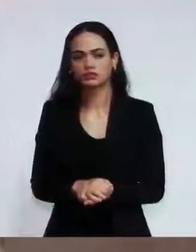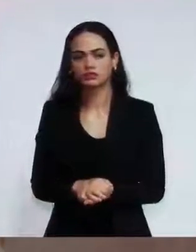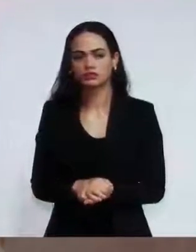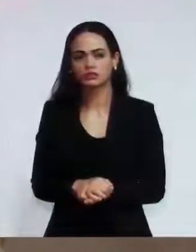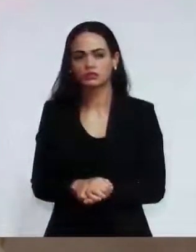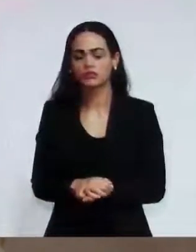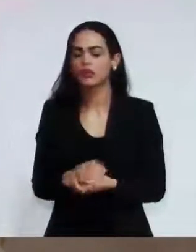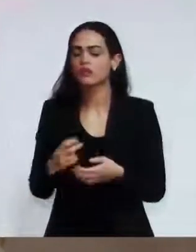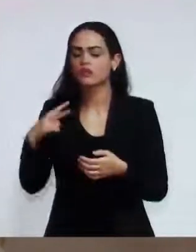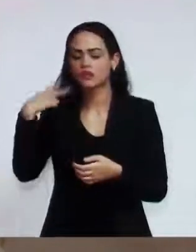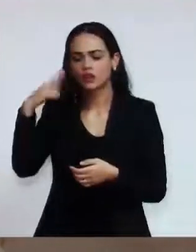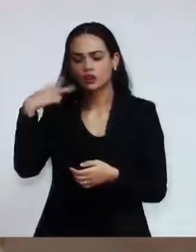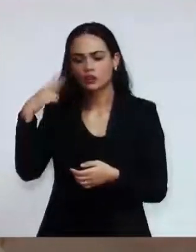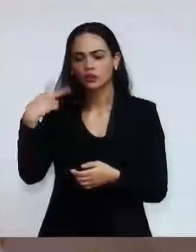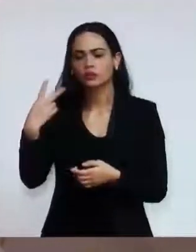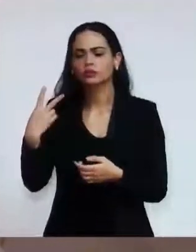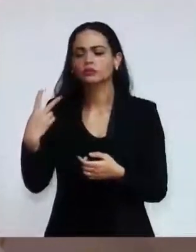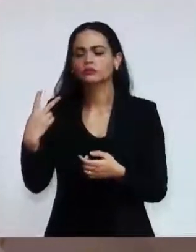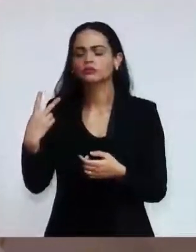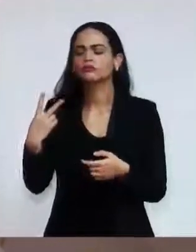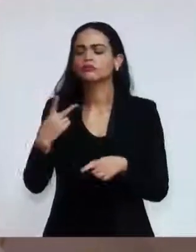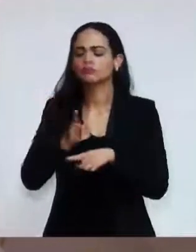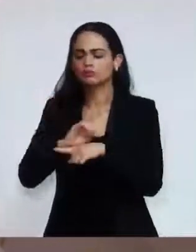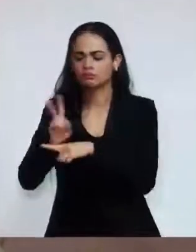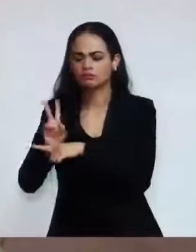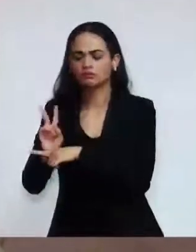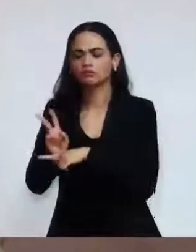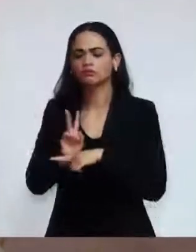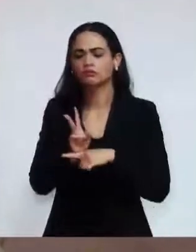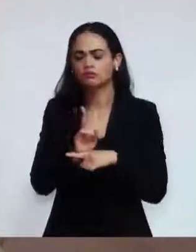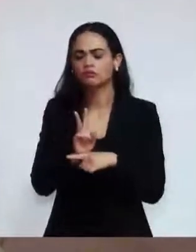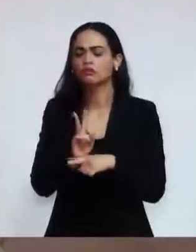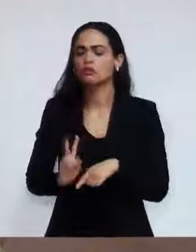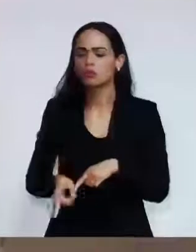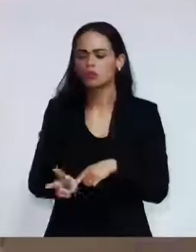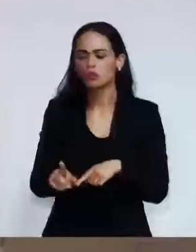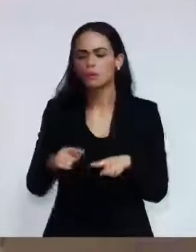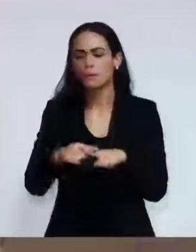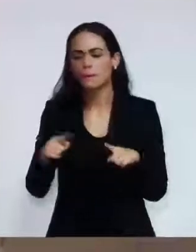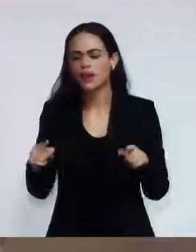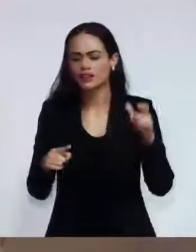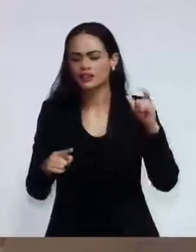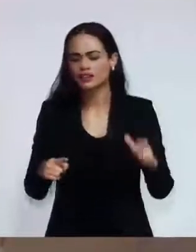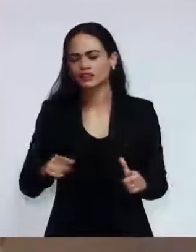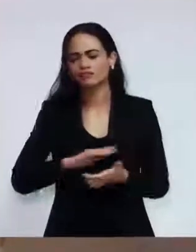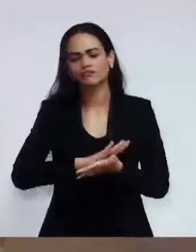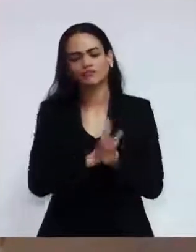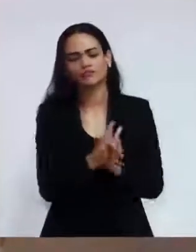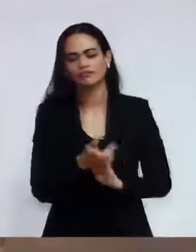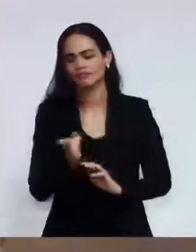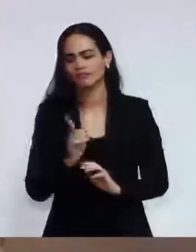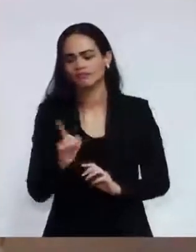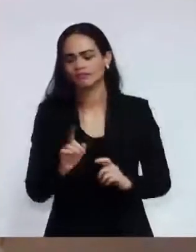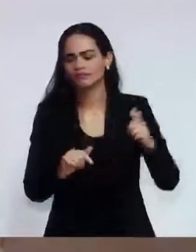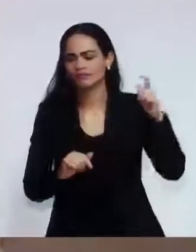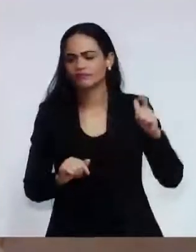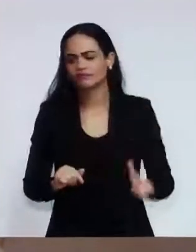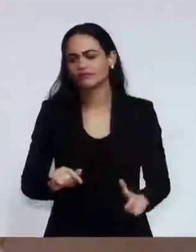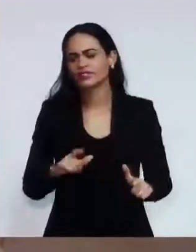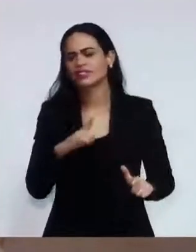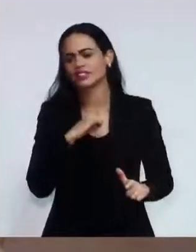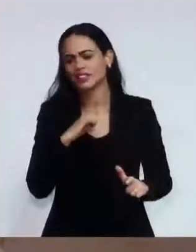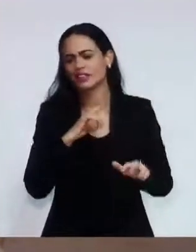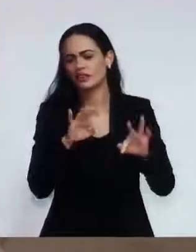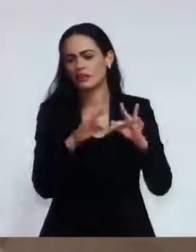Denuncie. Continue com seu trabalho denunciando. Mas não humilhe as pessoas. Essas pessoas têm família. Para que expor a cara das